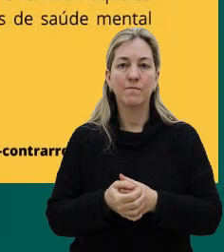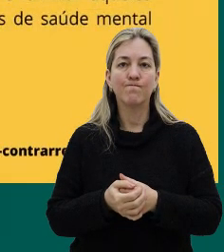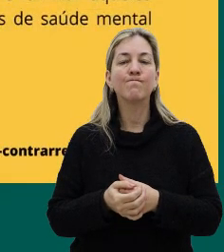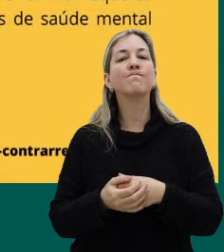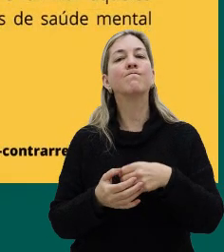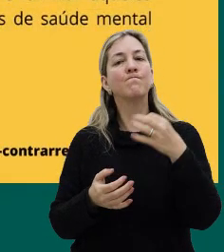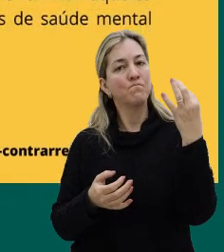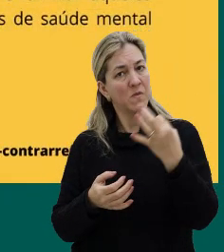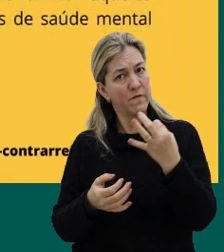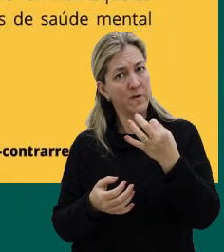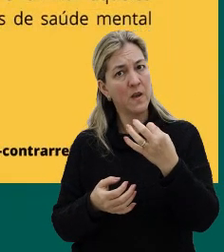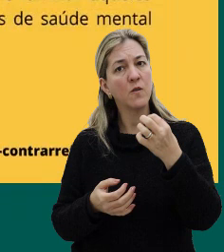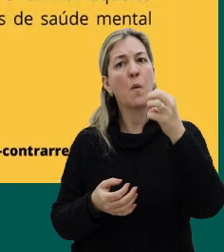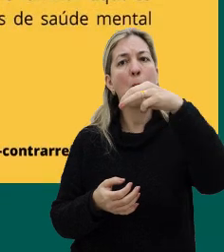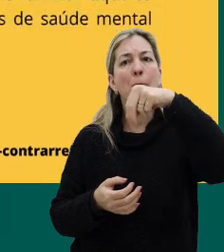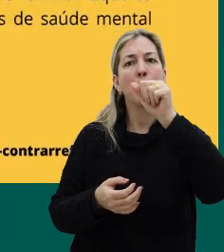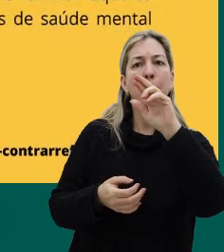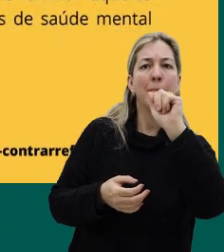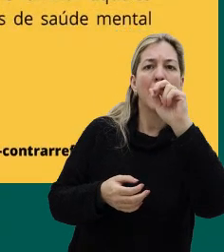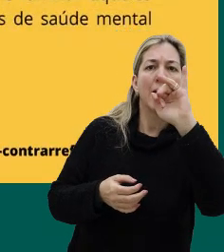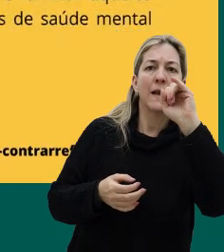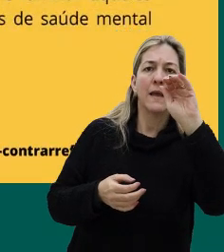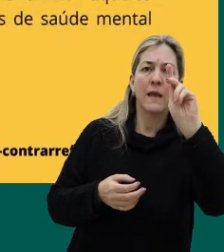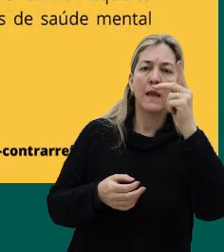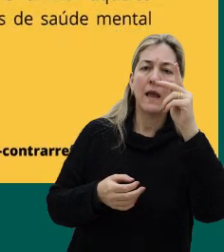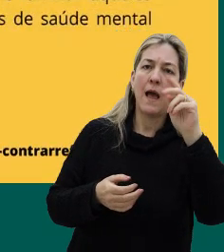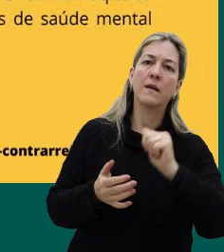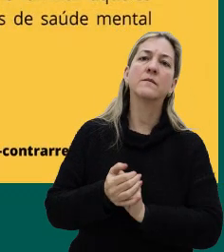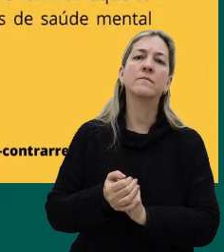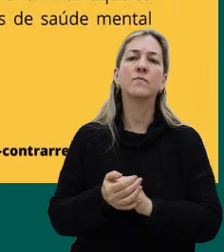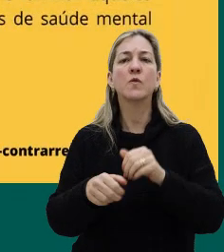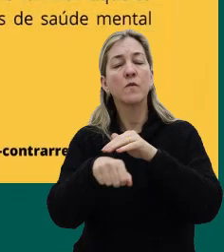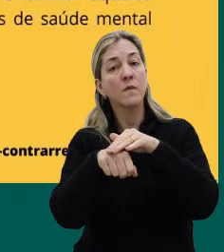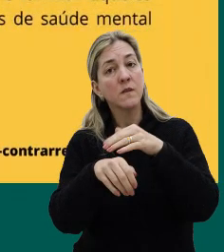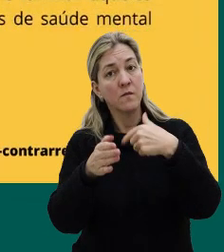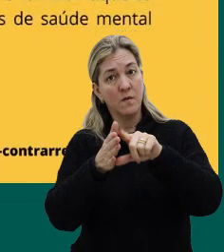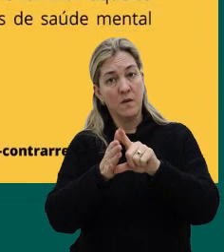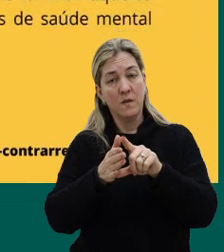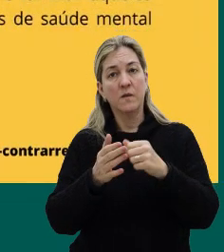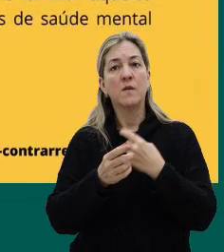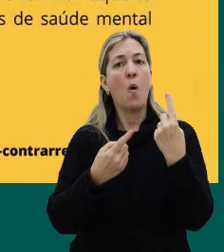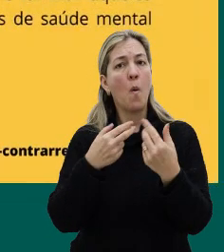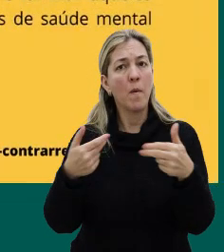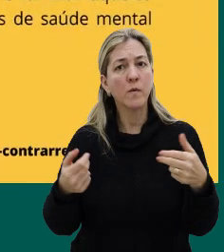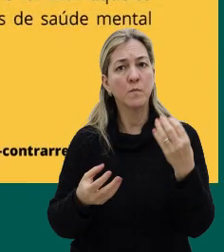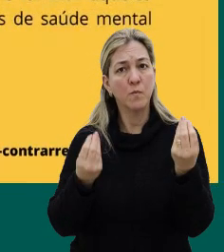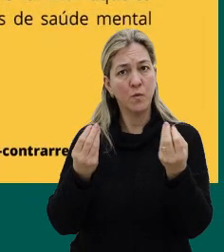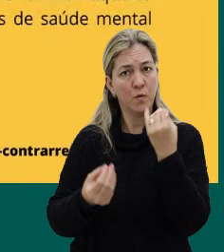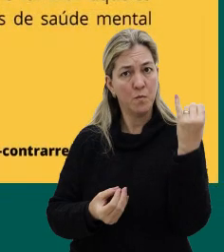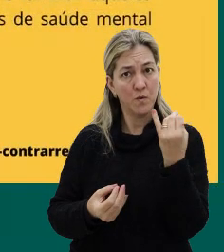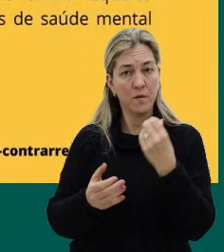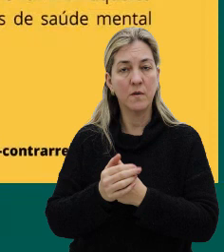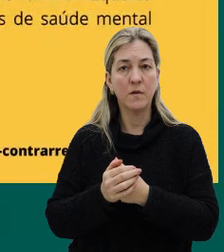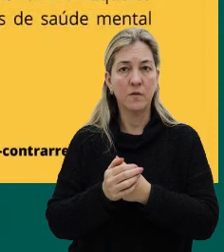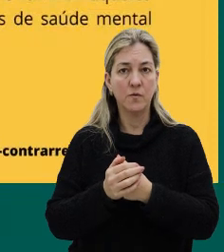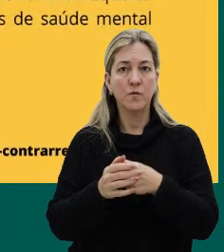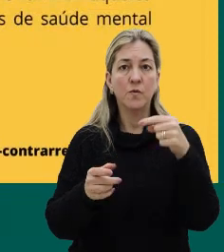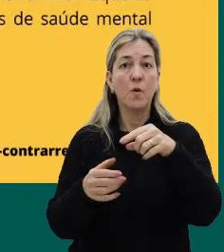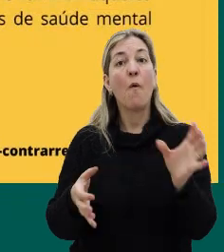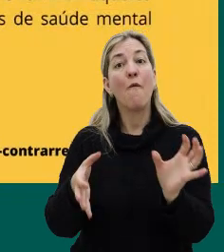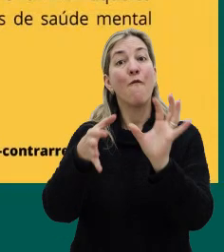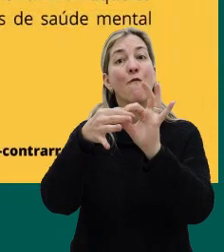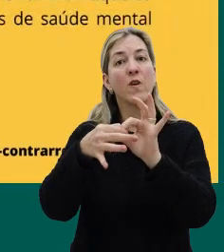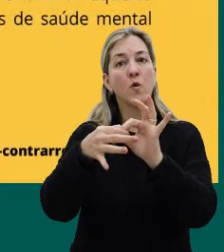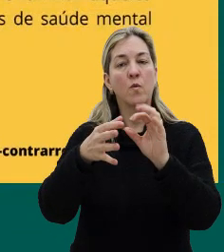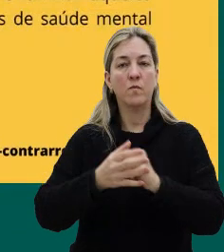Exatamente, Maria, porque, como a gente estava conversando antes, né, há algo de muito importante no estabelecimento de um vínculo,